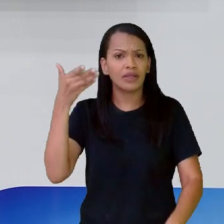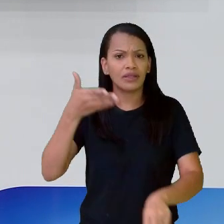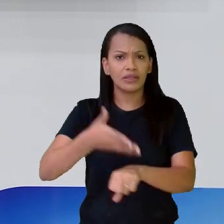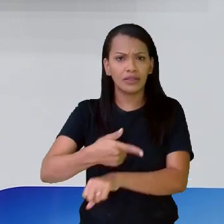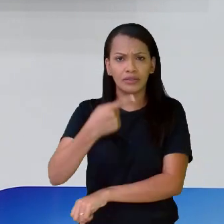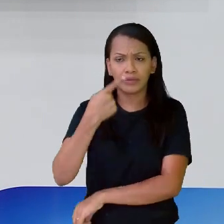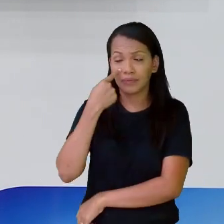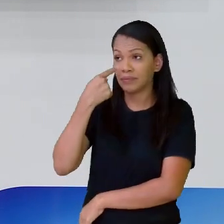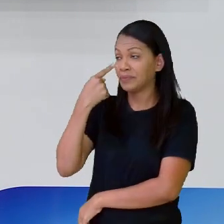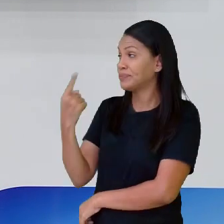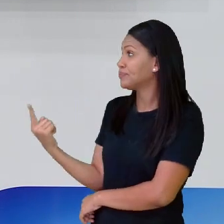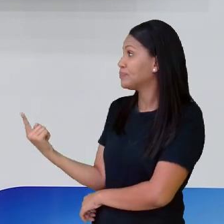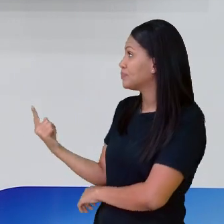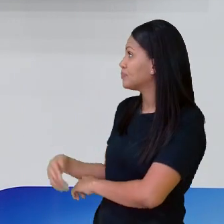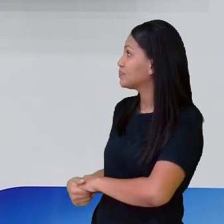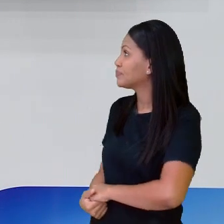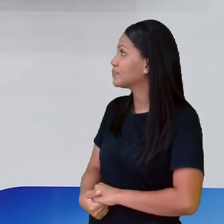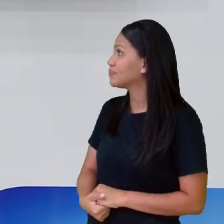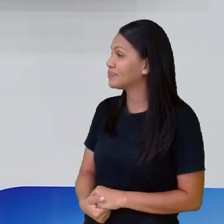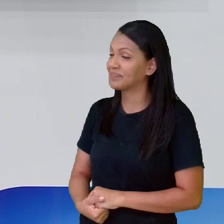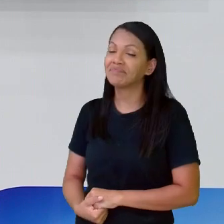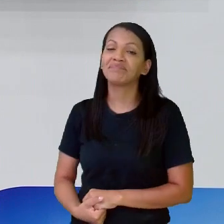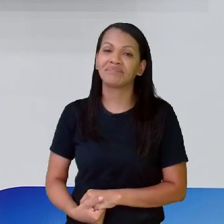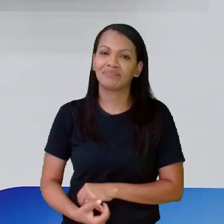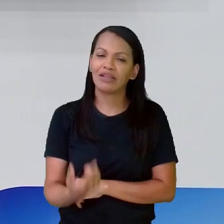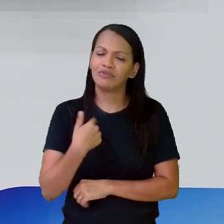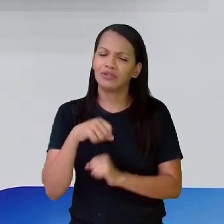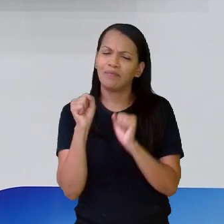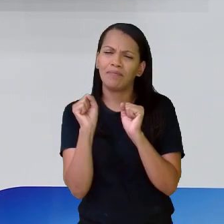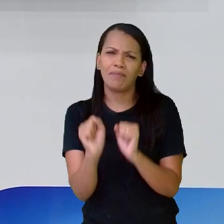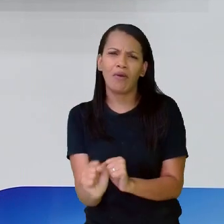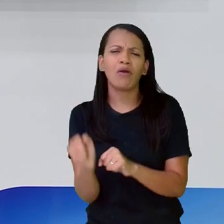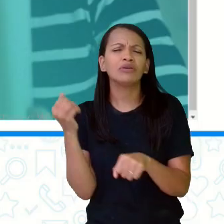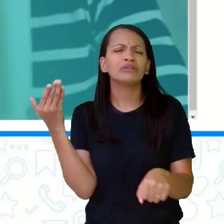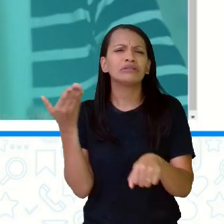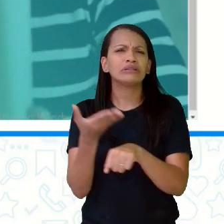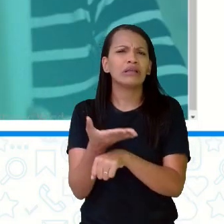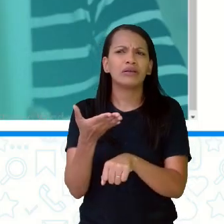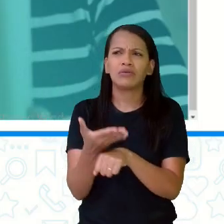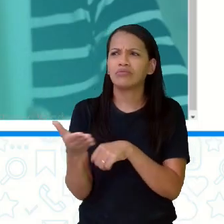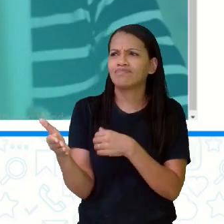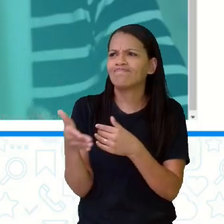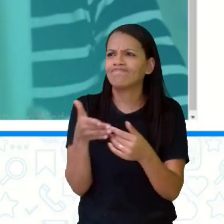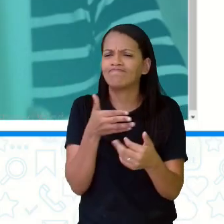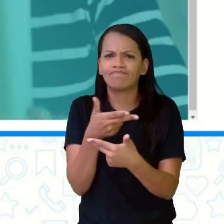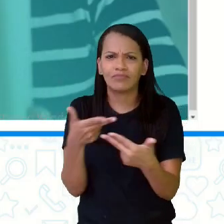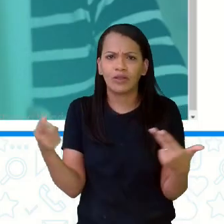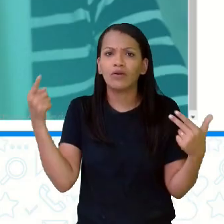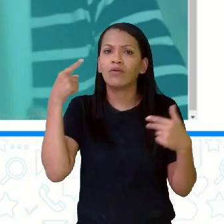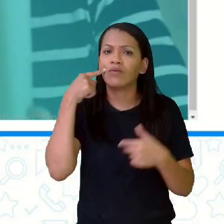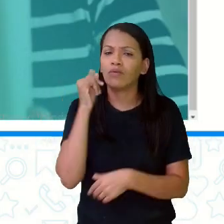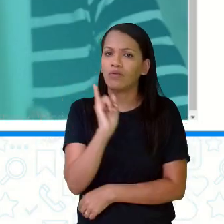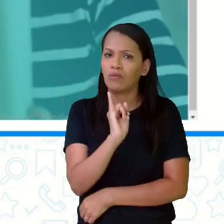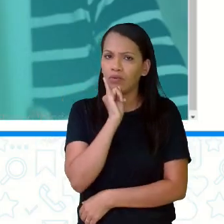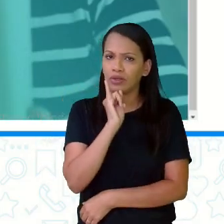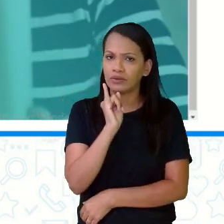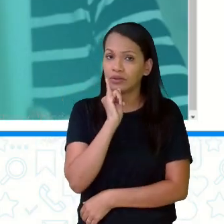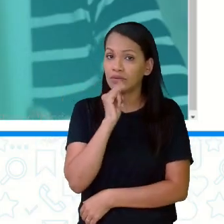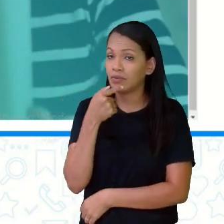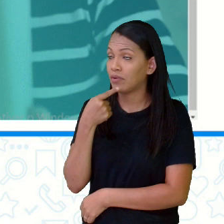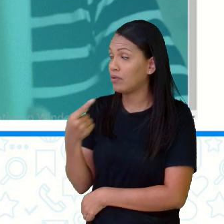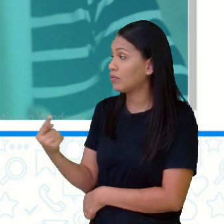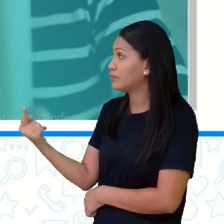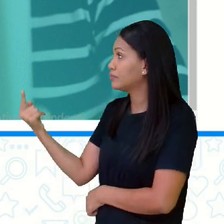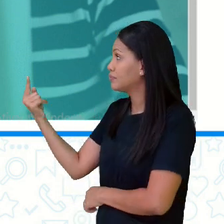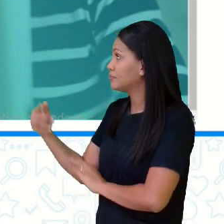lá para a árvore do livro, onde você poderá acessar, aí ó, tá o exemplo, eu coloquei aí, onde